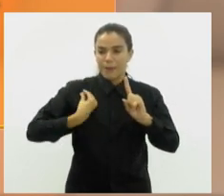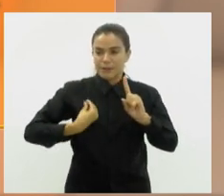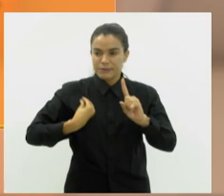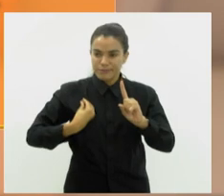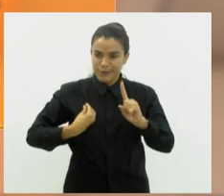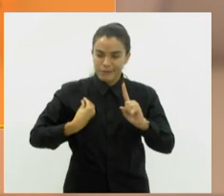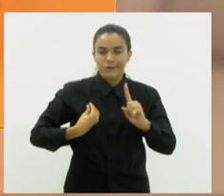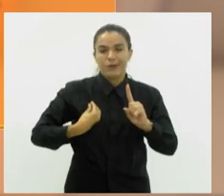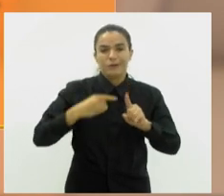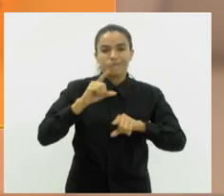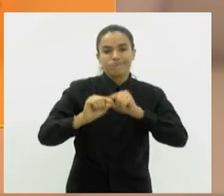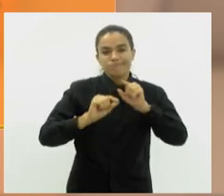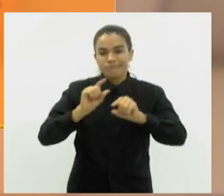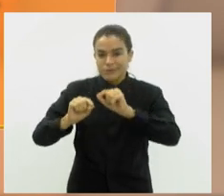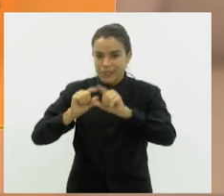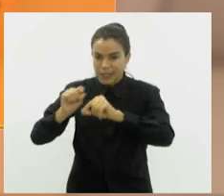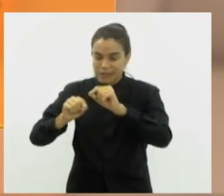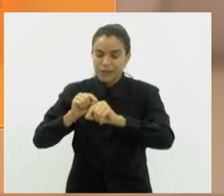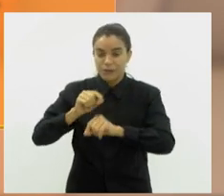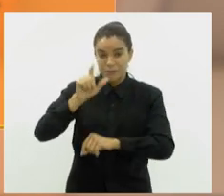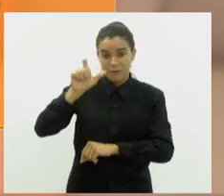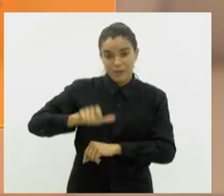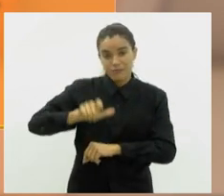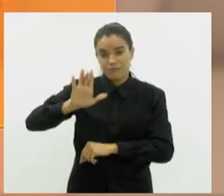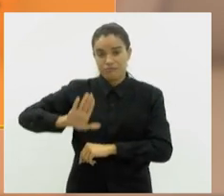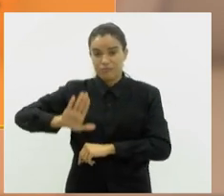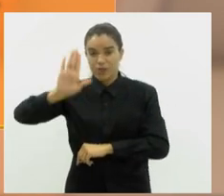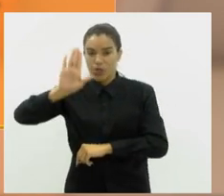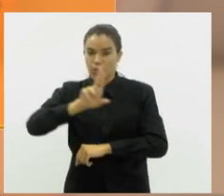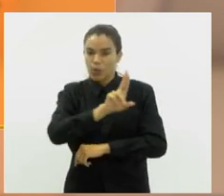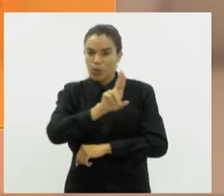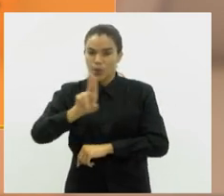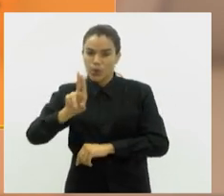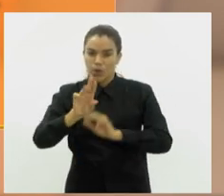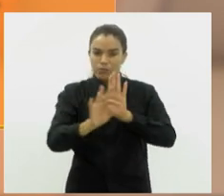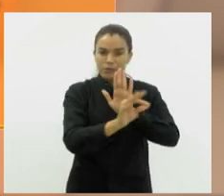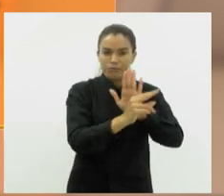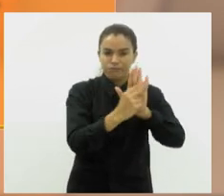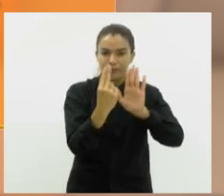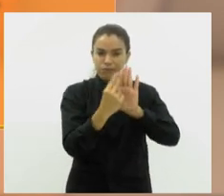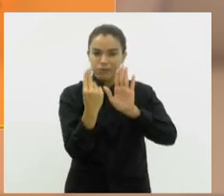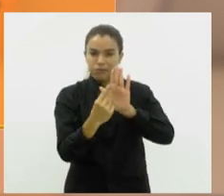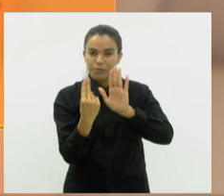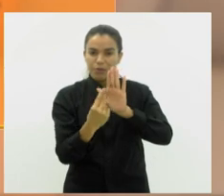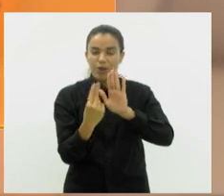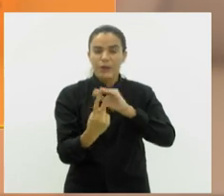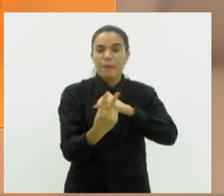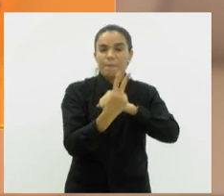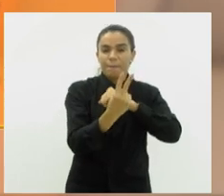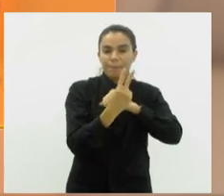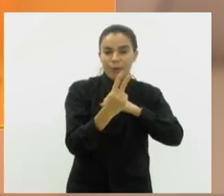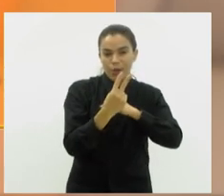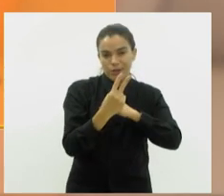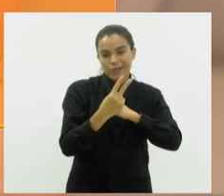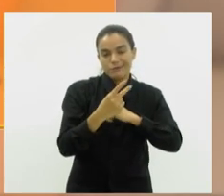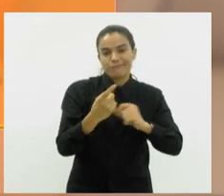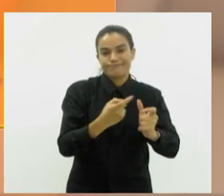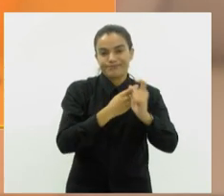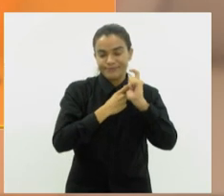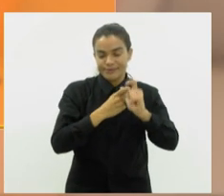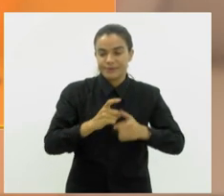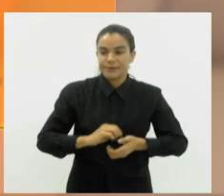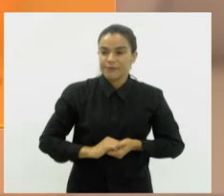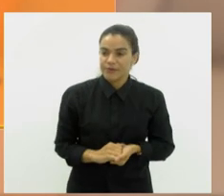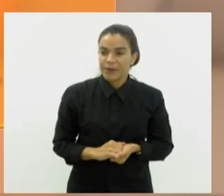processos seletivos de candidatos que tenham o nome inscrito em órgãos de proteção ao crédito. Também será